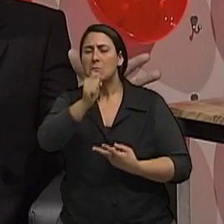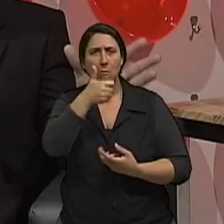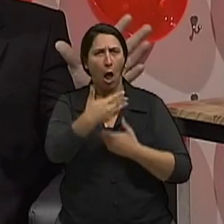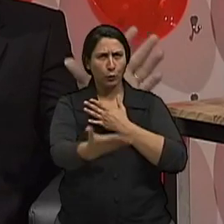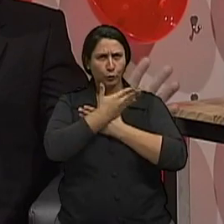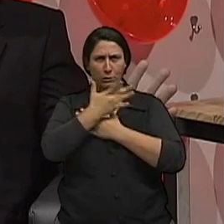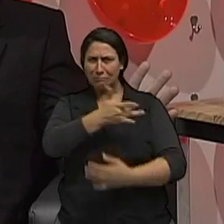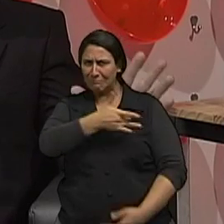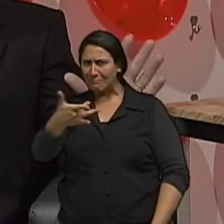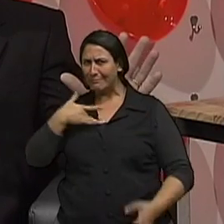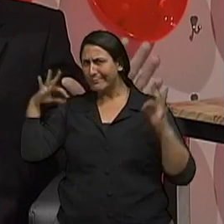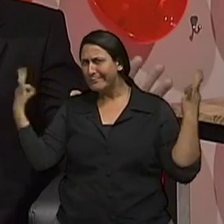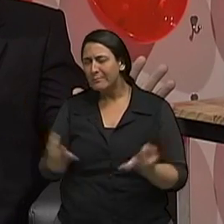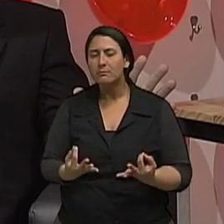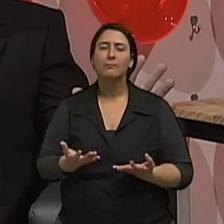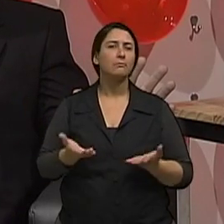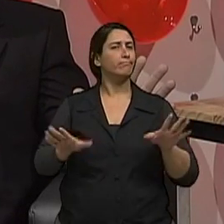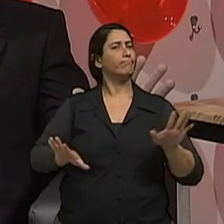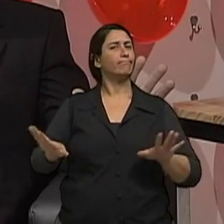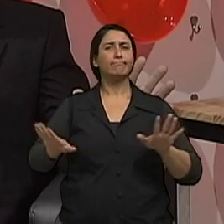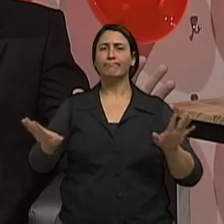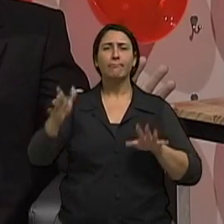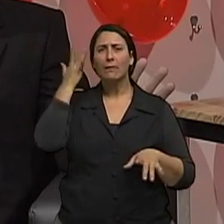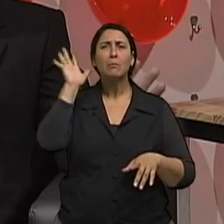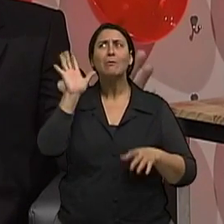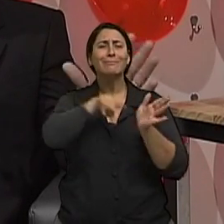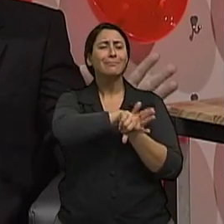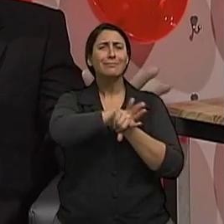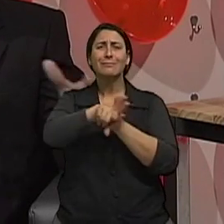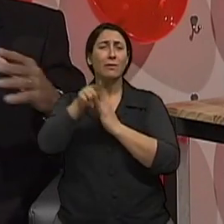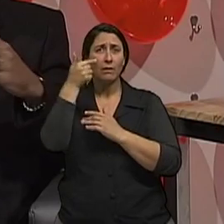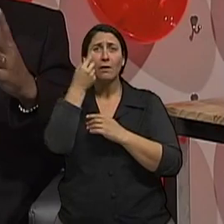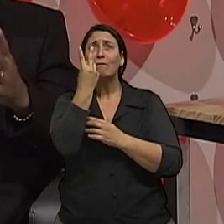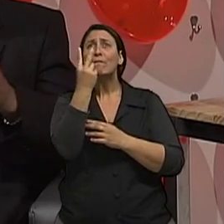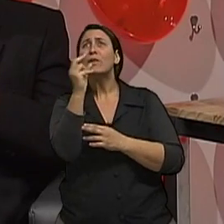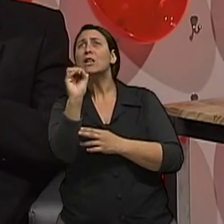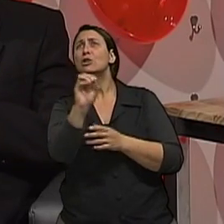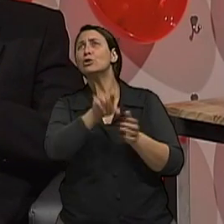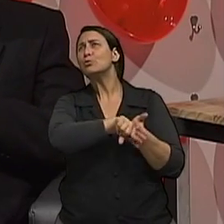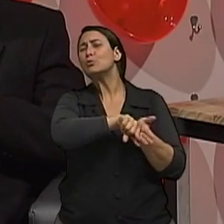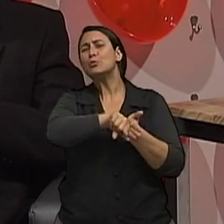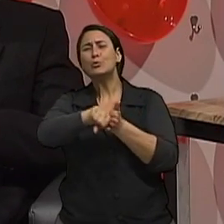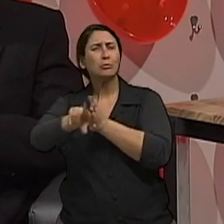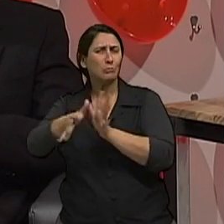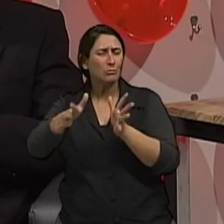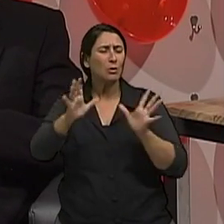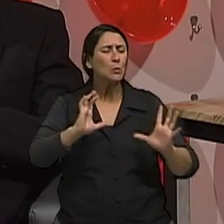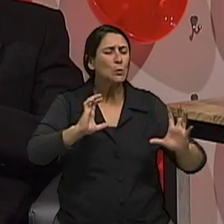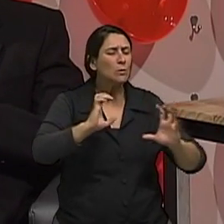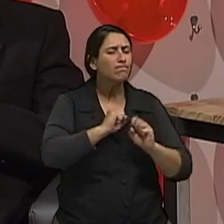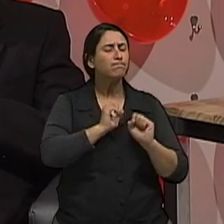Nós sabemos, esse estudo é um de mais de 20 estudos, né? Um dos maiores, mas existem três outros grandes estudos que mostraram resultados